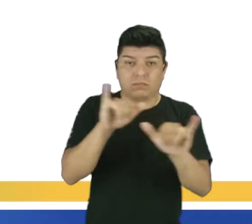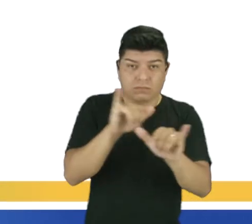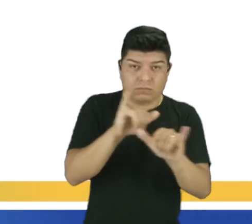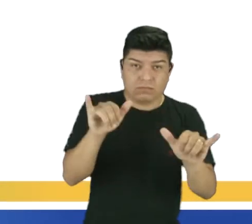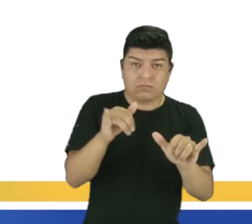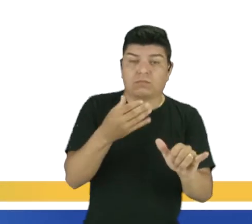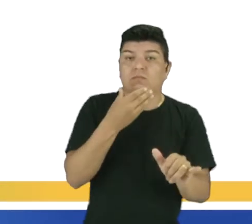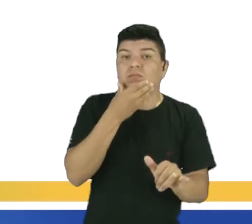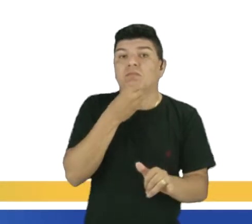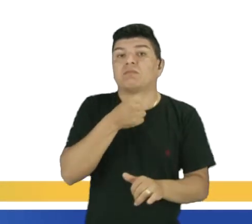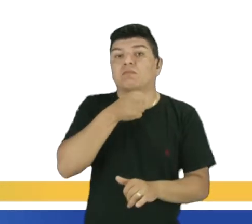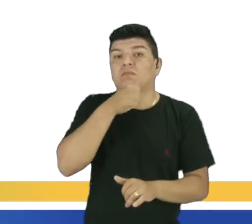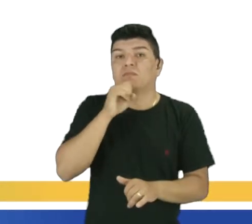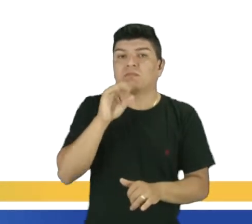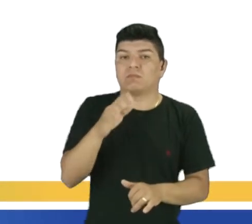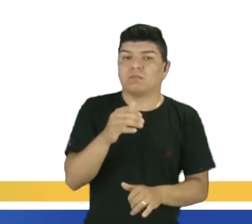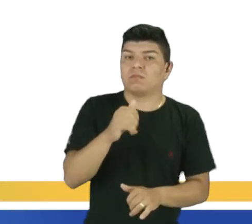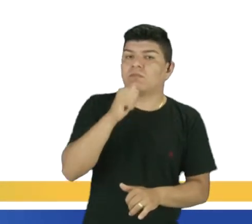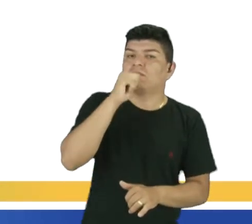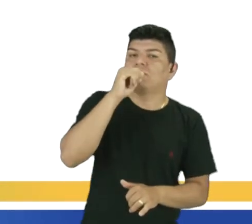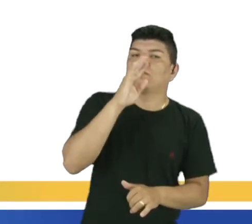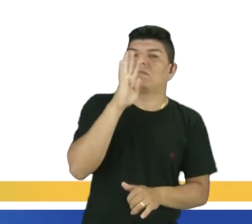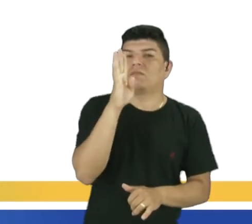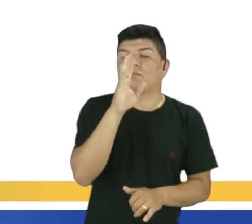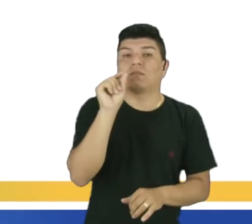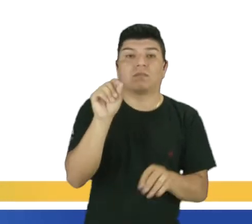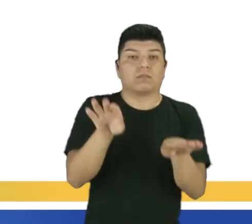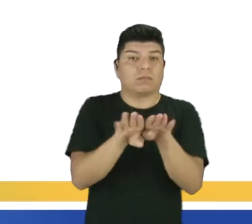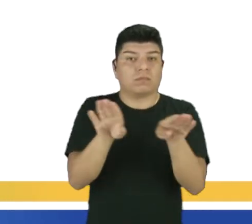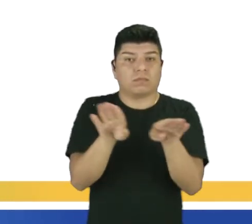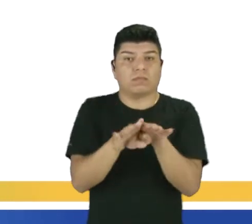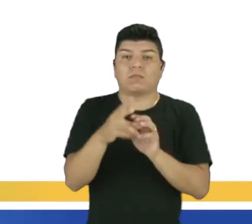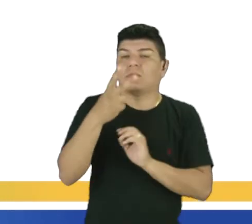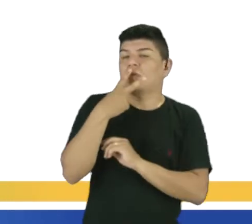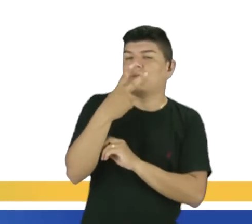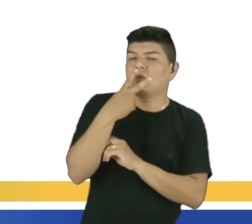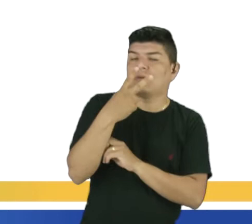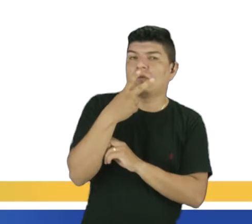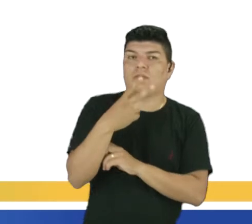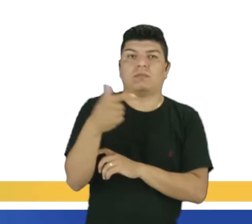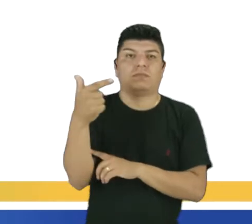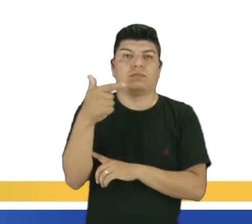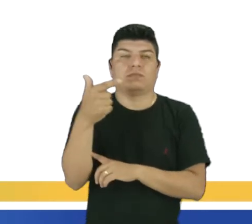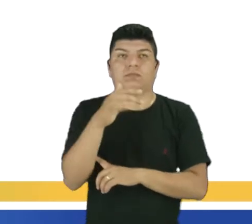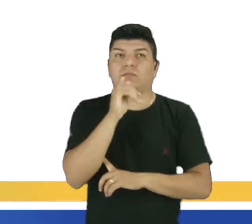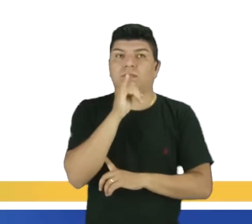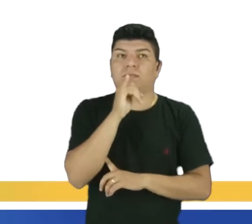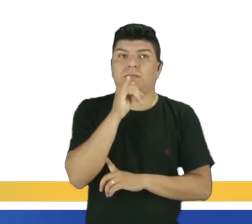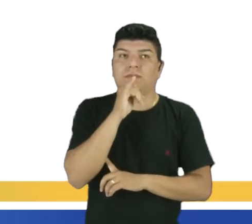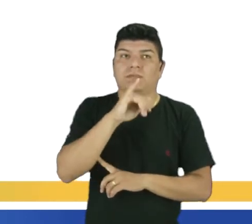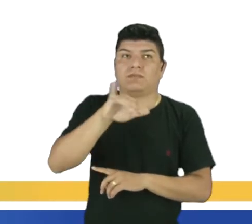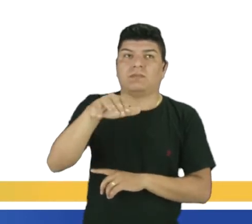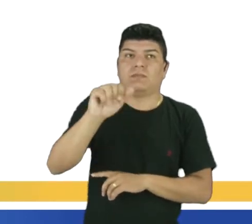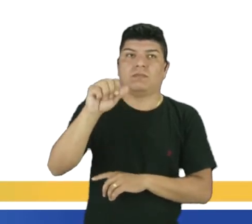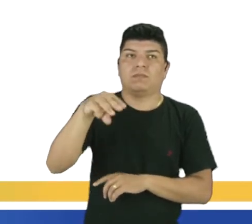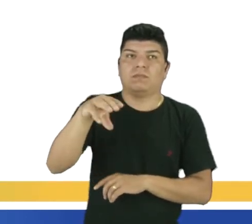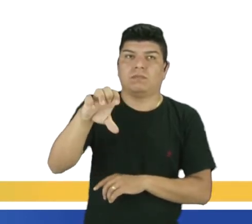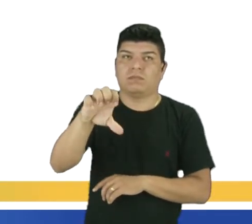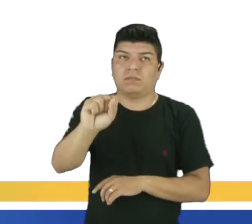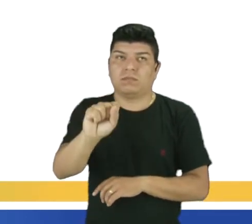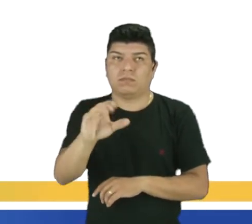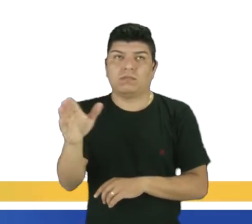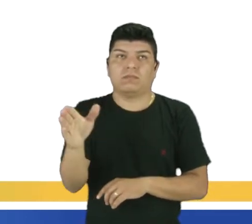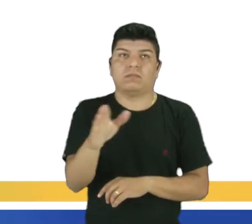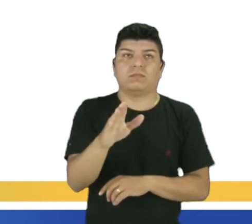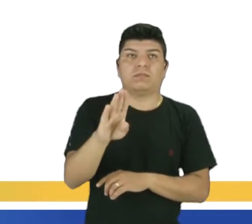avô não só bebe, mas também fuma. Segundo exemplo, James is as brave as